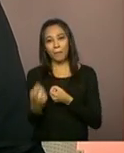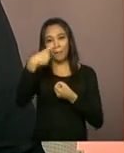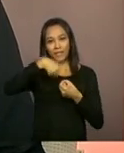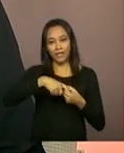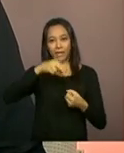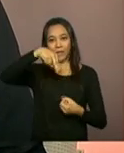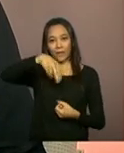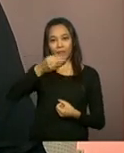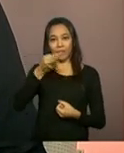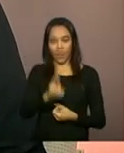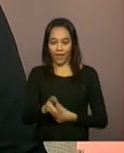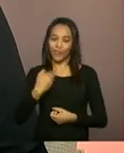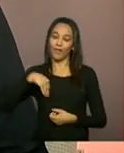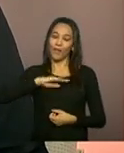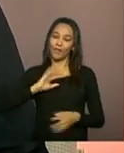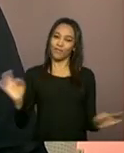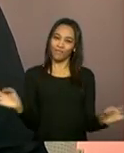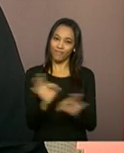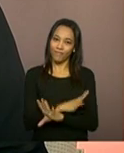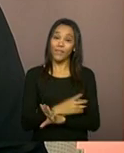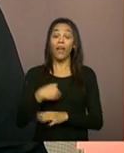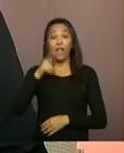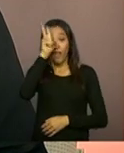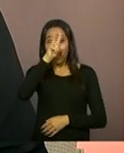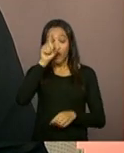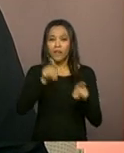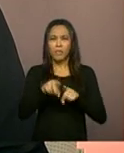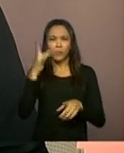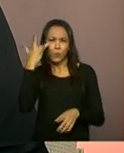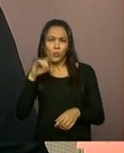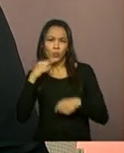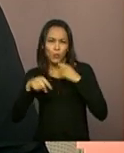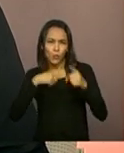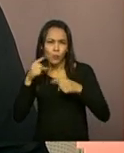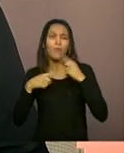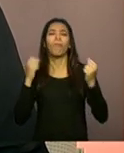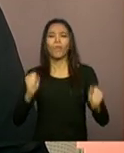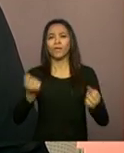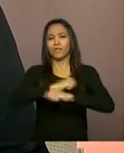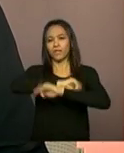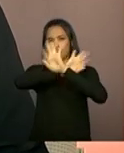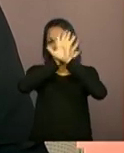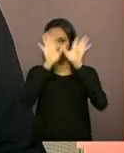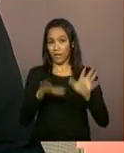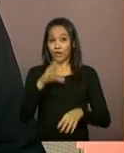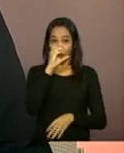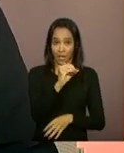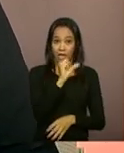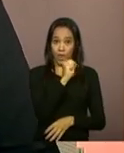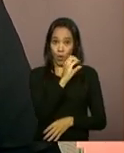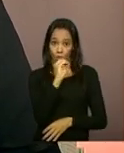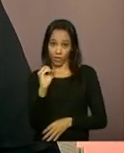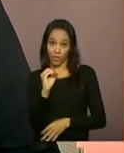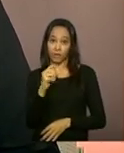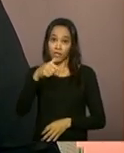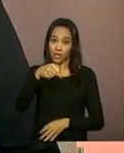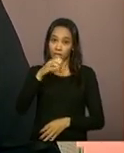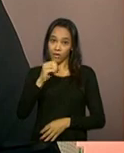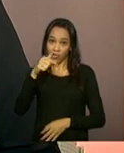NBR. Nós ficamos por aqui, lembrando que as dúvidas podem ser esclarecidas pelo telefone 0800